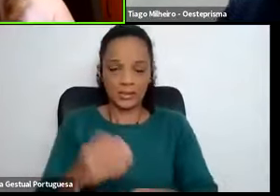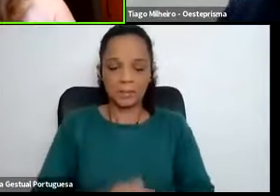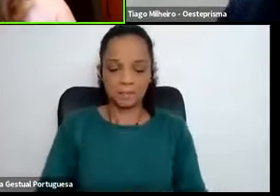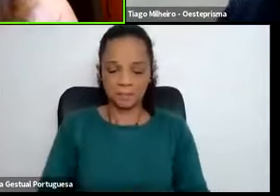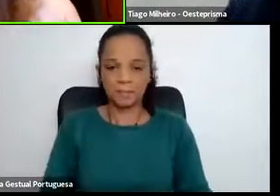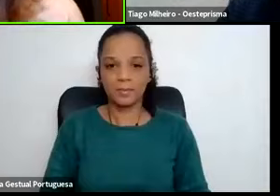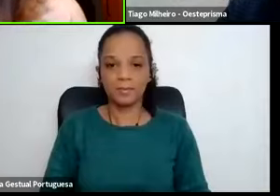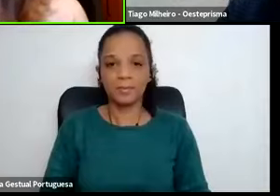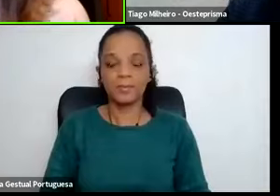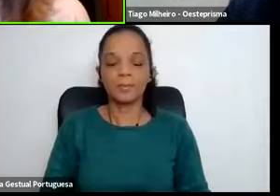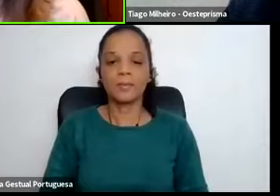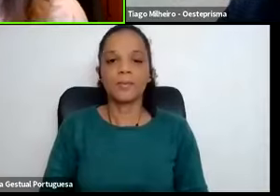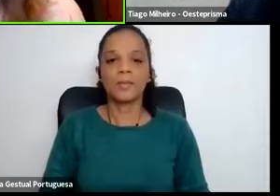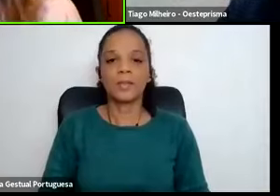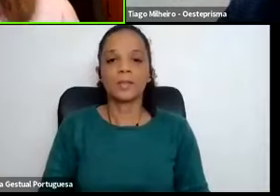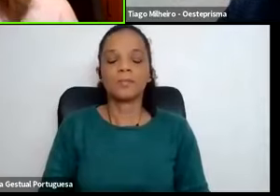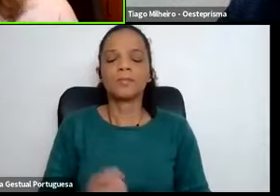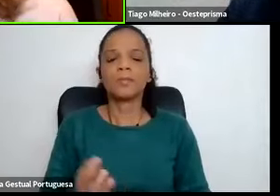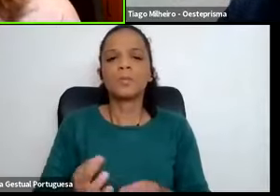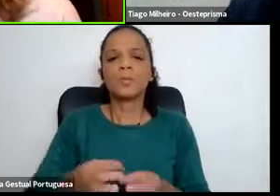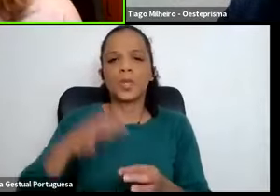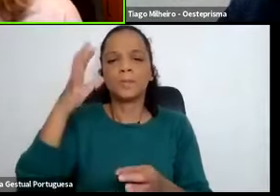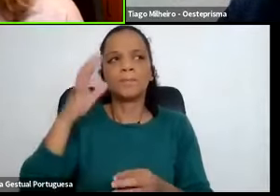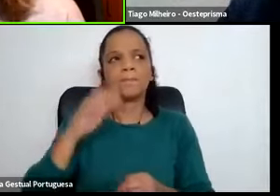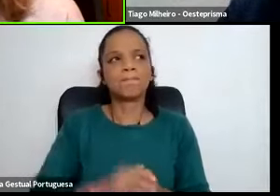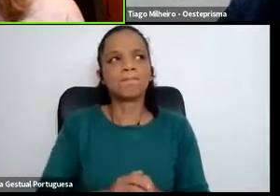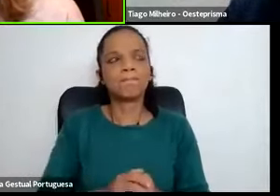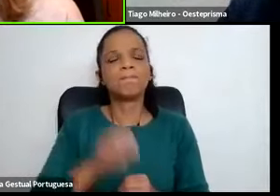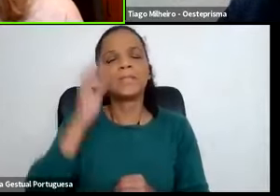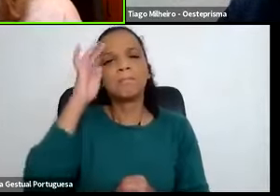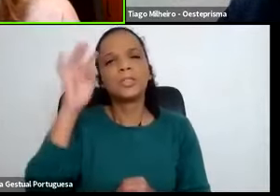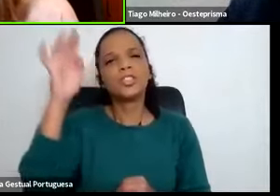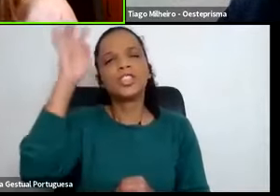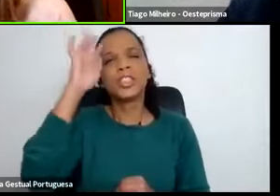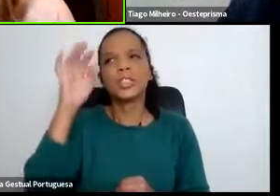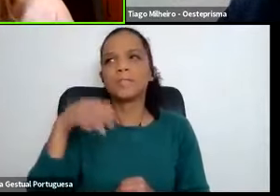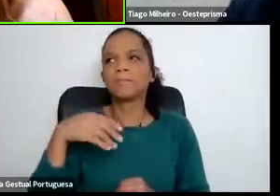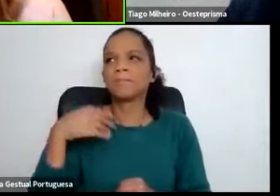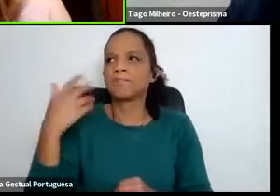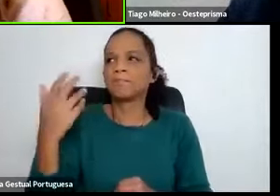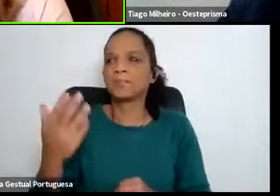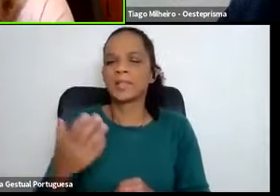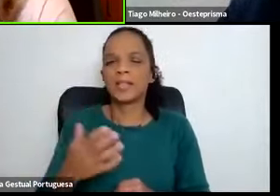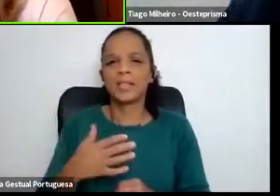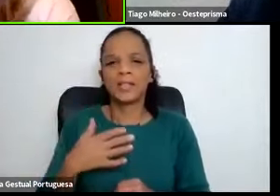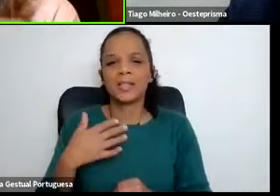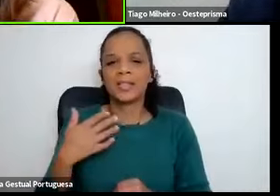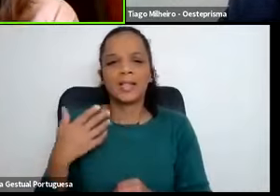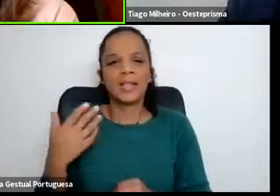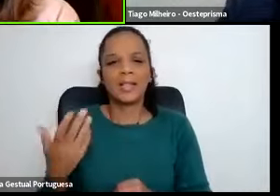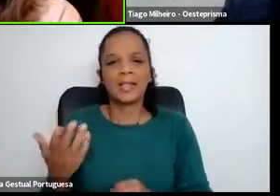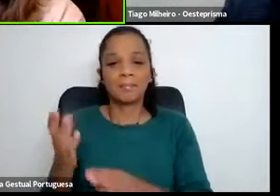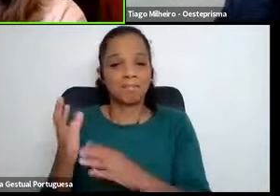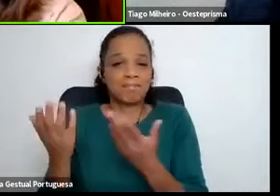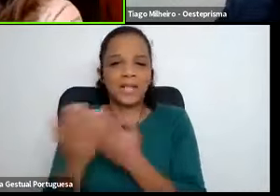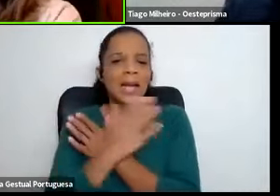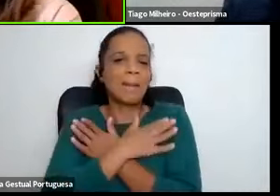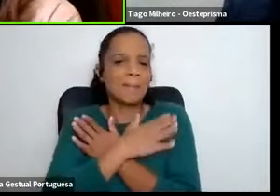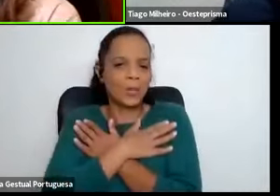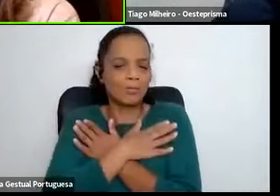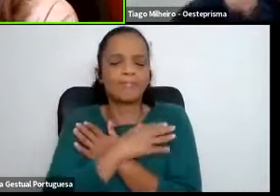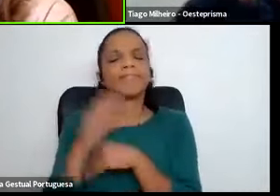E, finalmente, imagina que está a conversar com um amigo